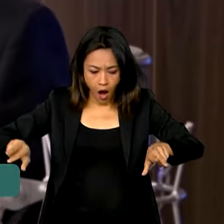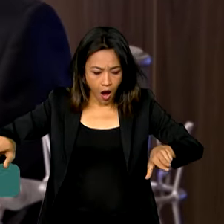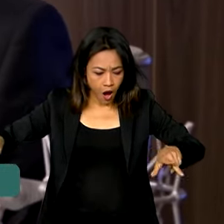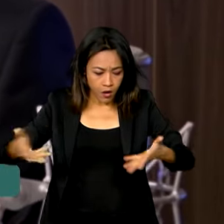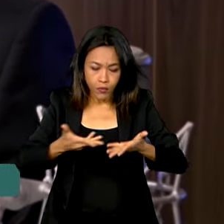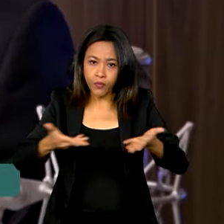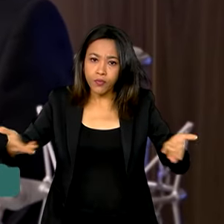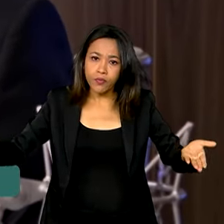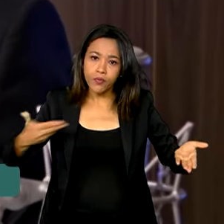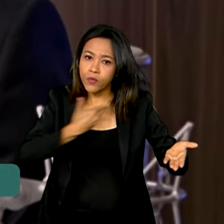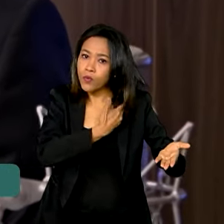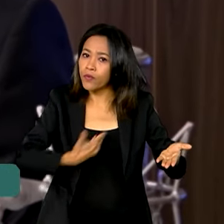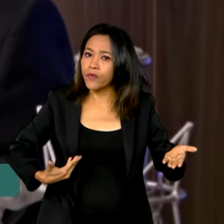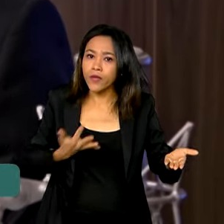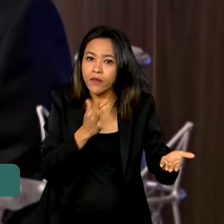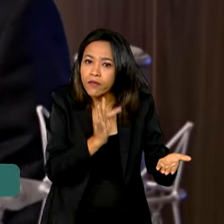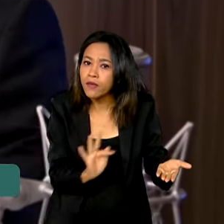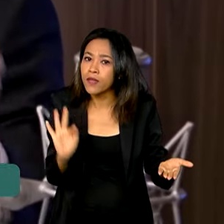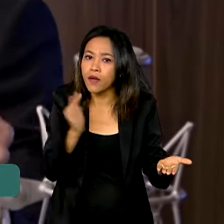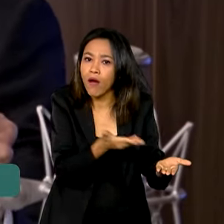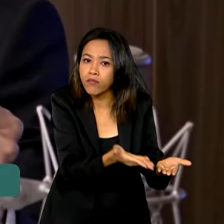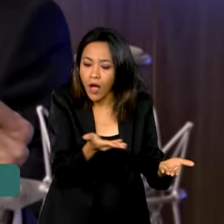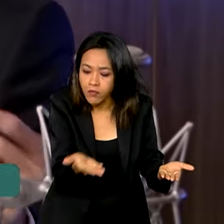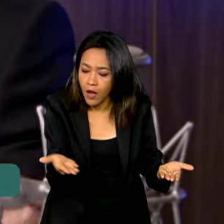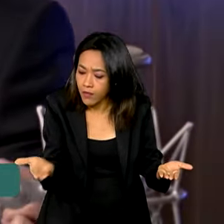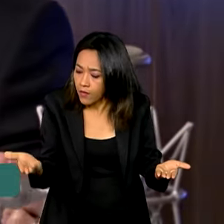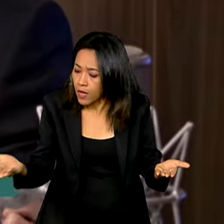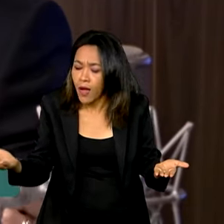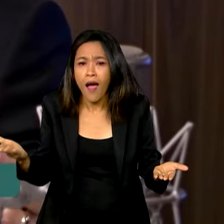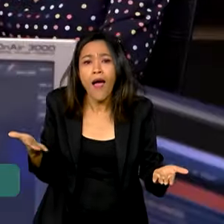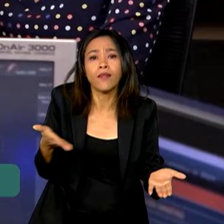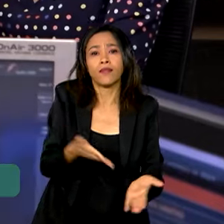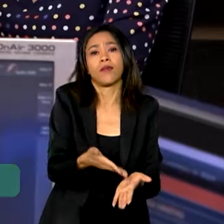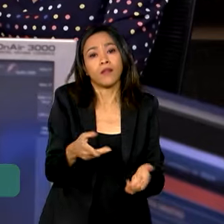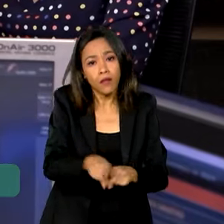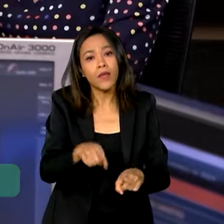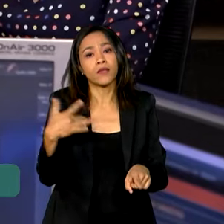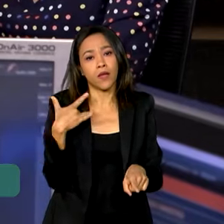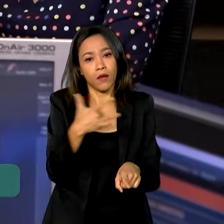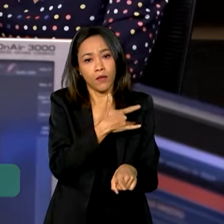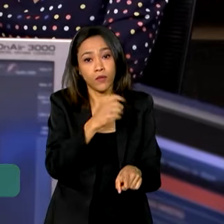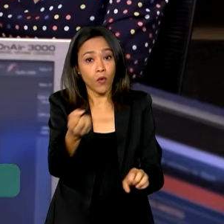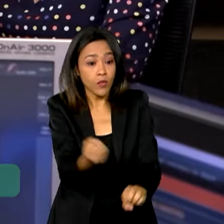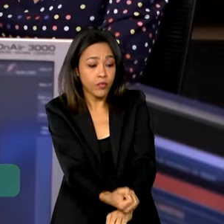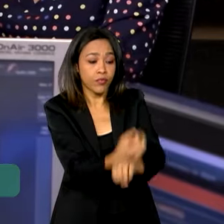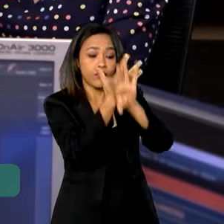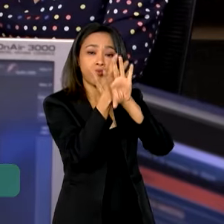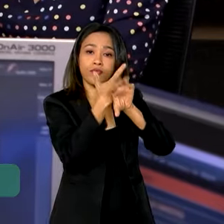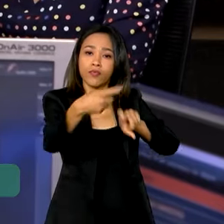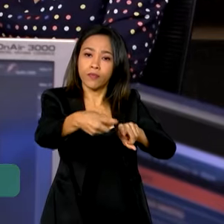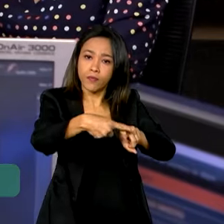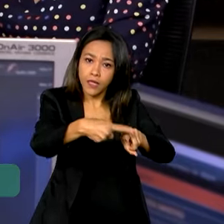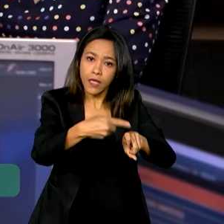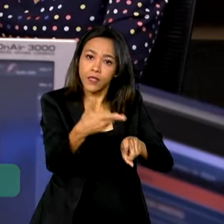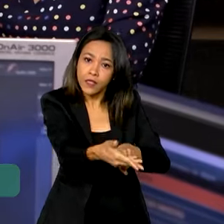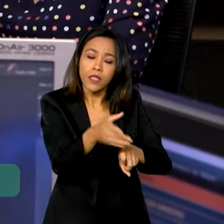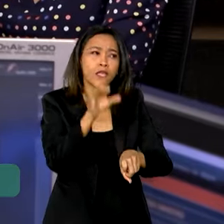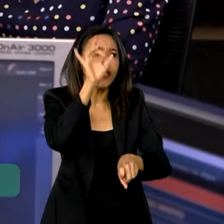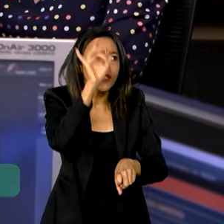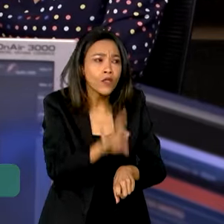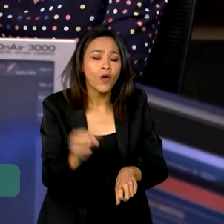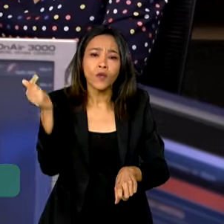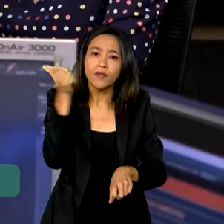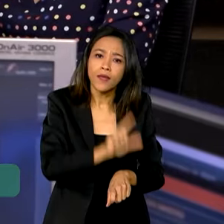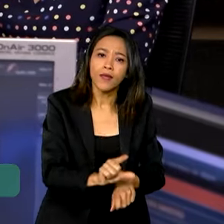governo federal, até um serviço de saúde, através da telemedicina, da telesaúde, que só é